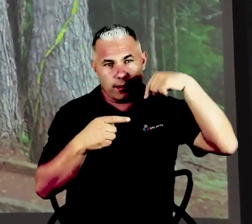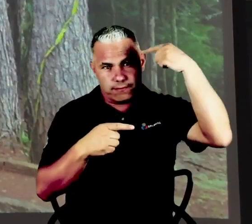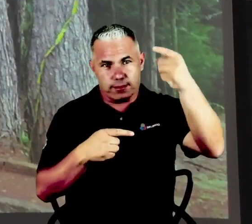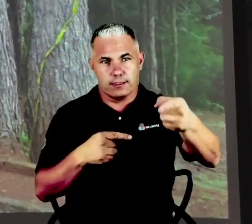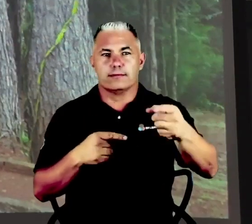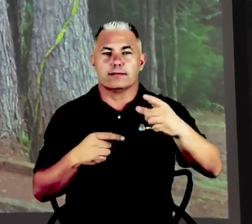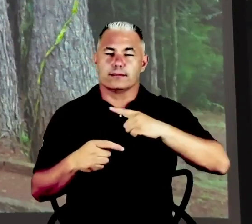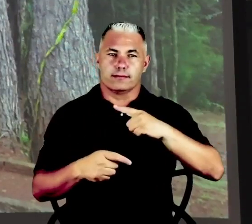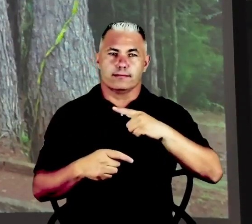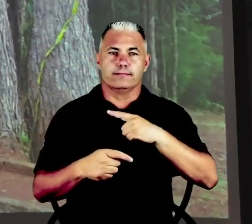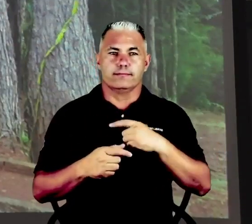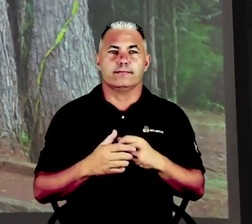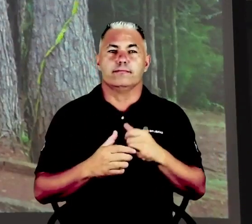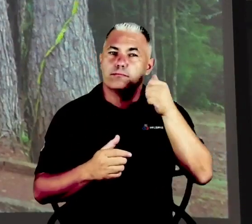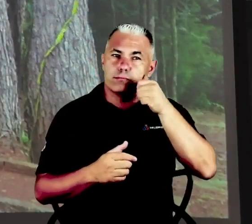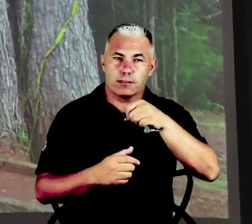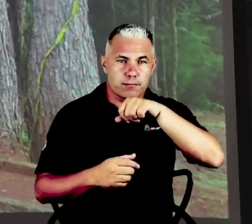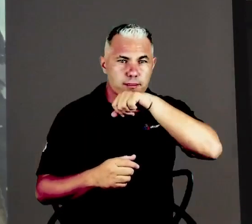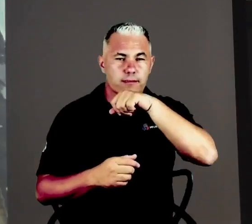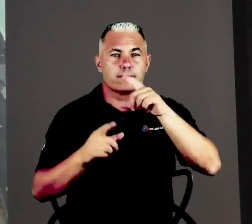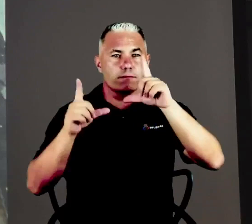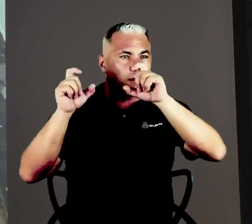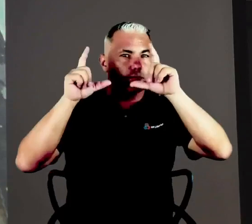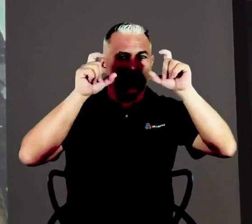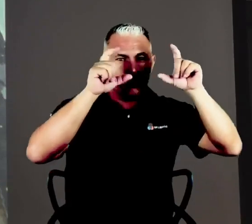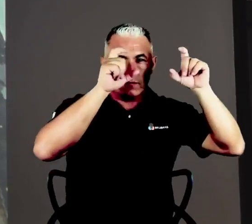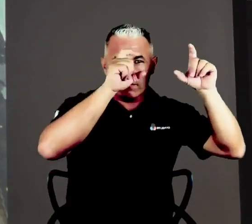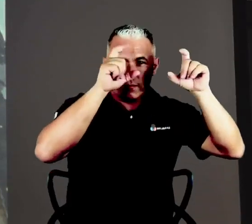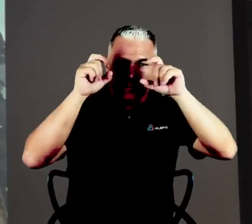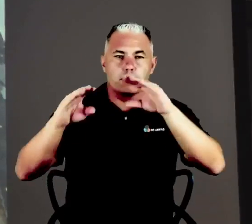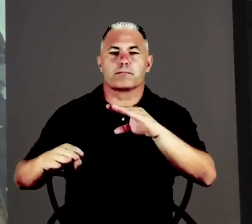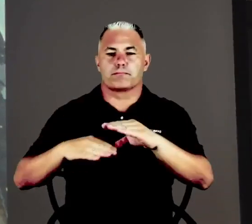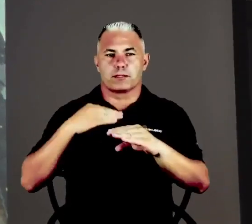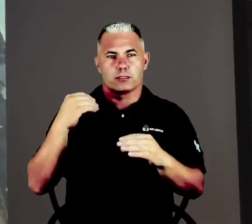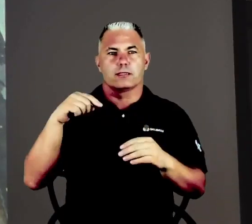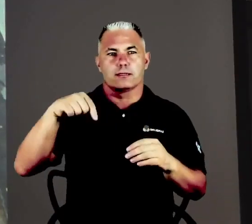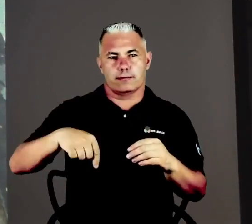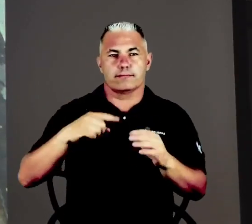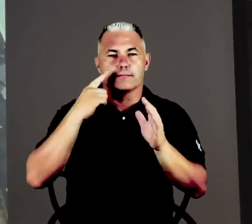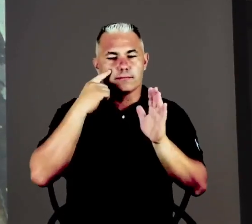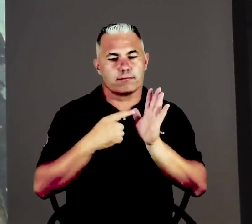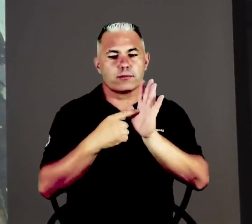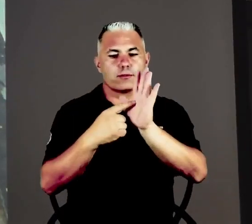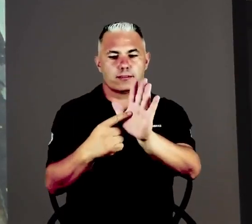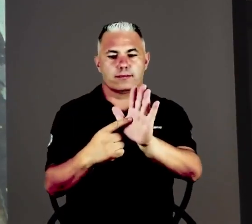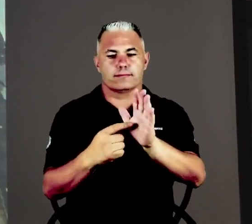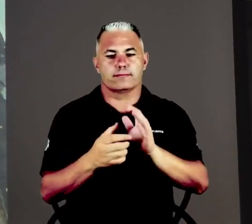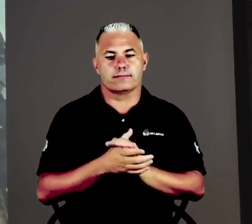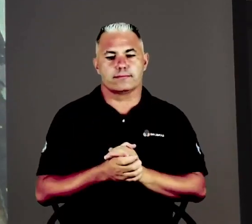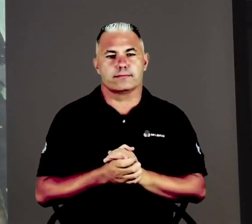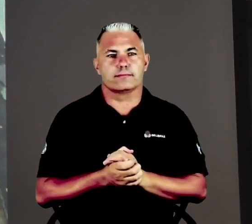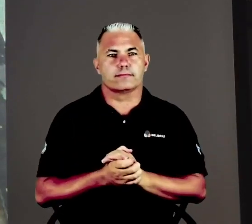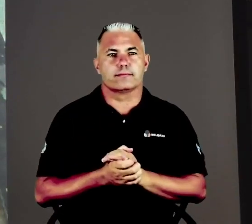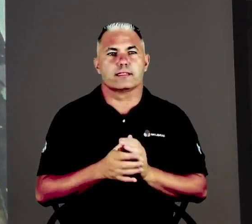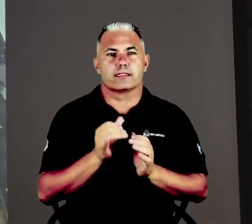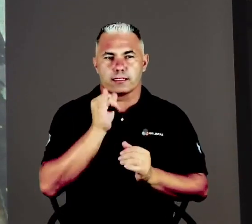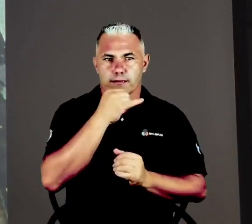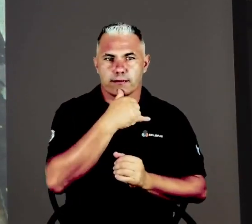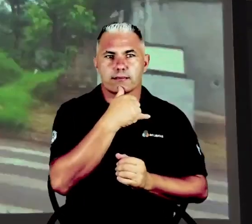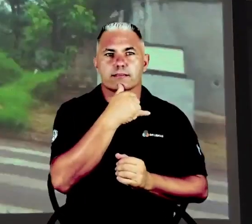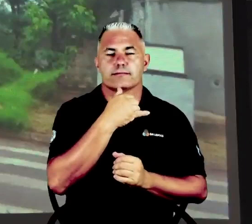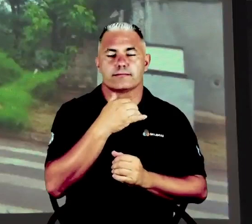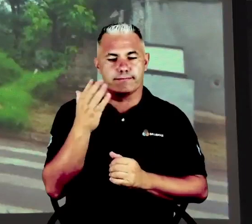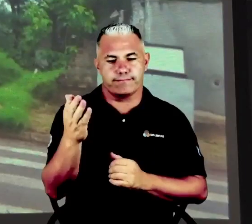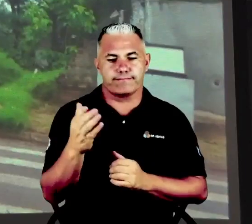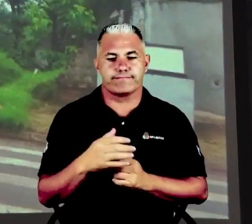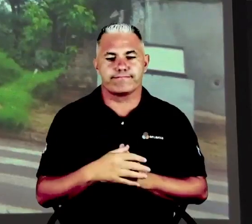mesmo que tirou essas fotos e me enviou para que eu passasse aqui, porque realmente está lamentável lá. Está bom? Qualquer coisa,